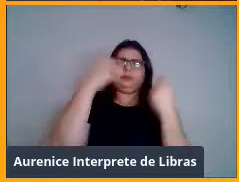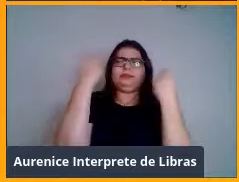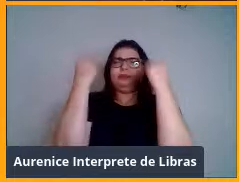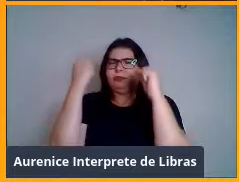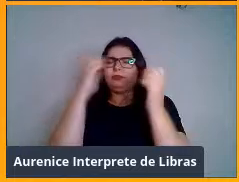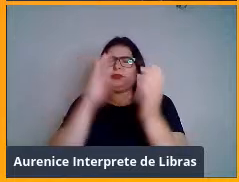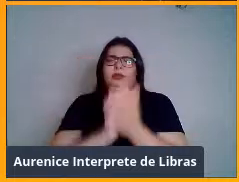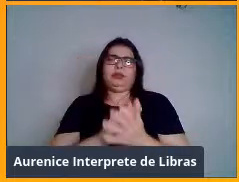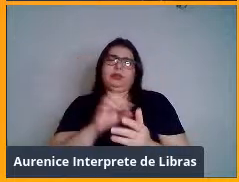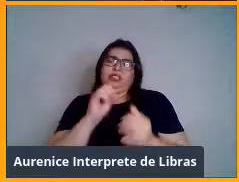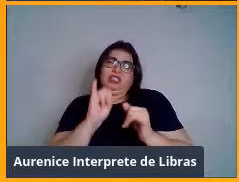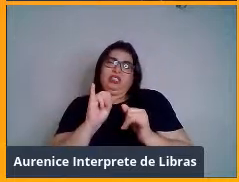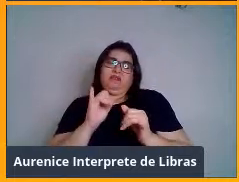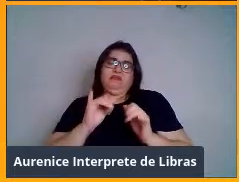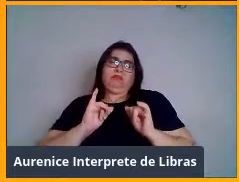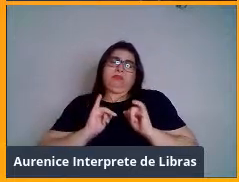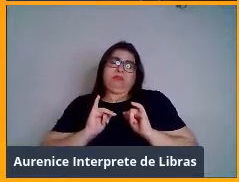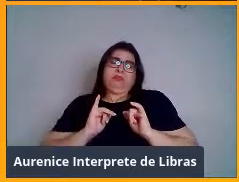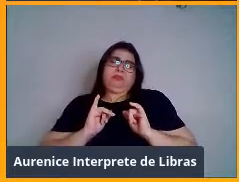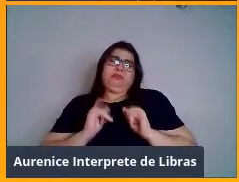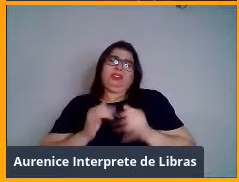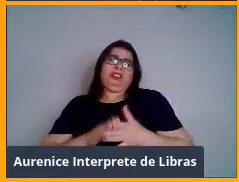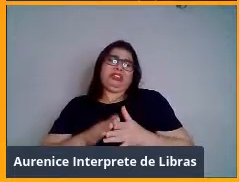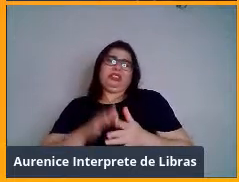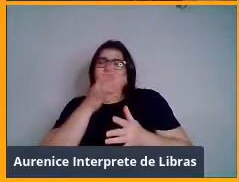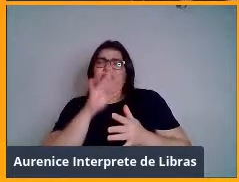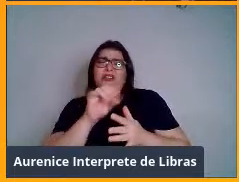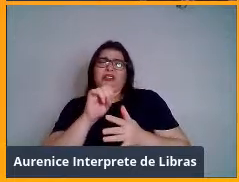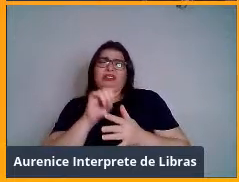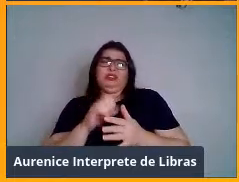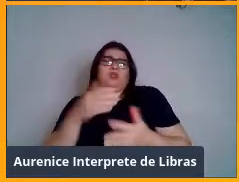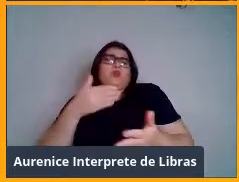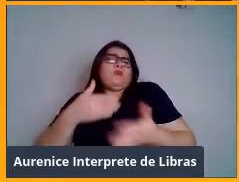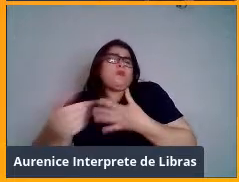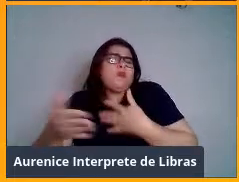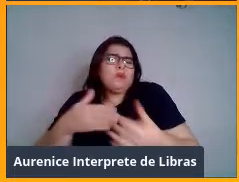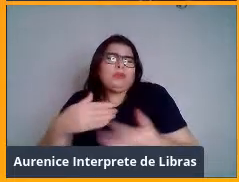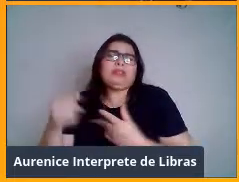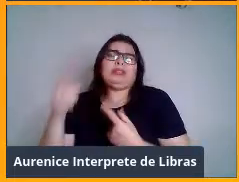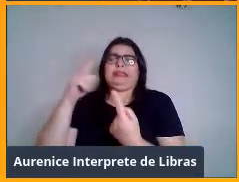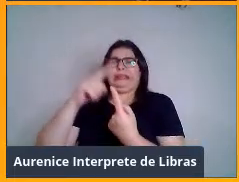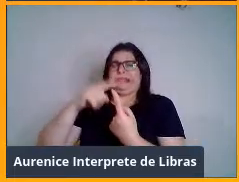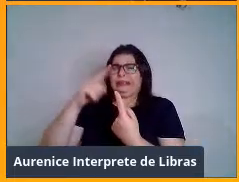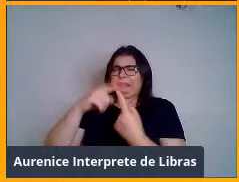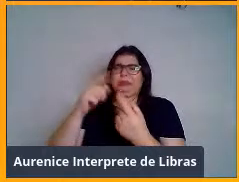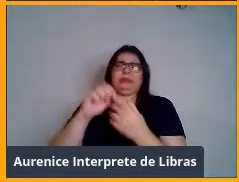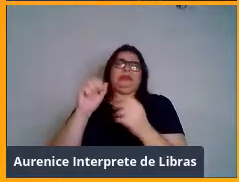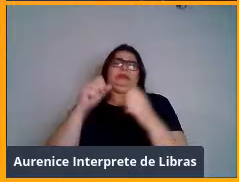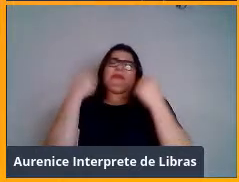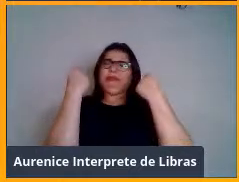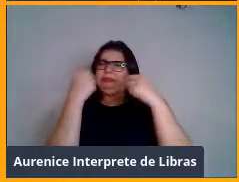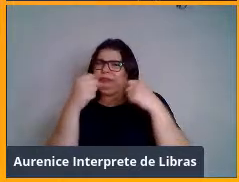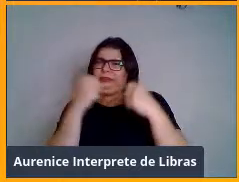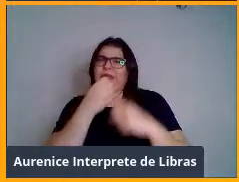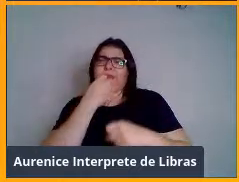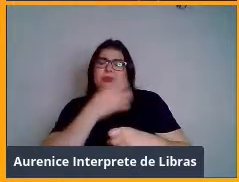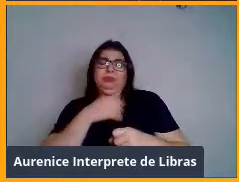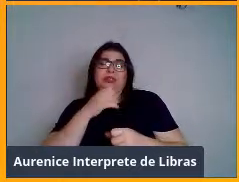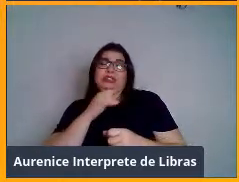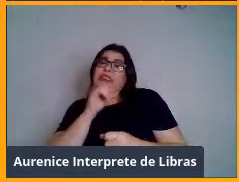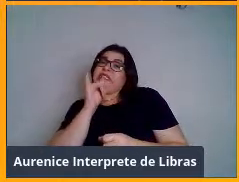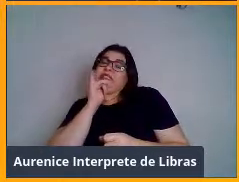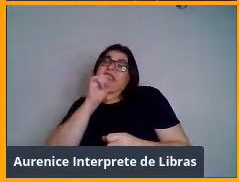qualquer coisa que você fizer, ele serve, certo? Então, se você é sedentário, se você começa a caminhar, ele já vai